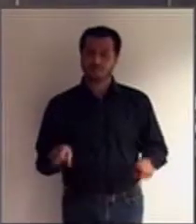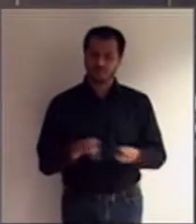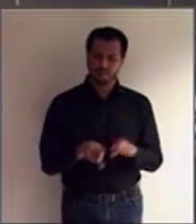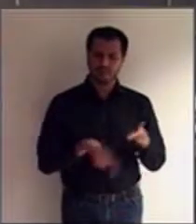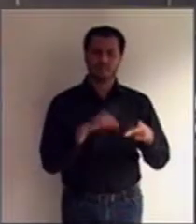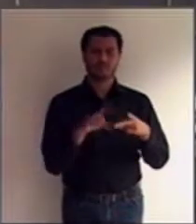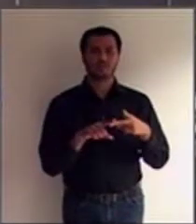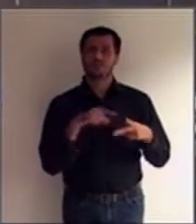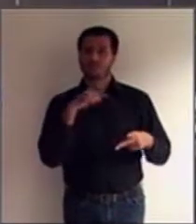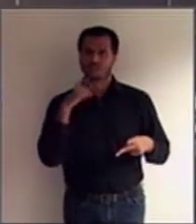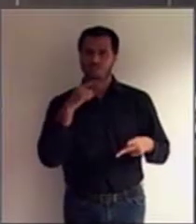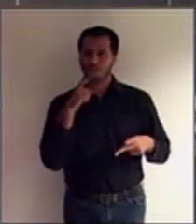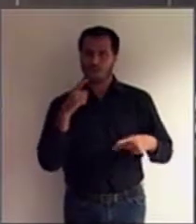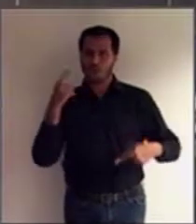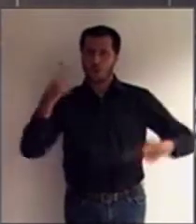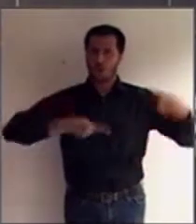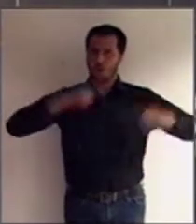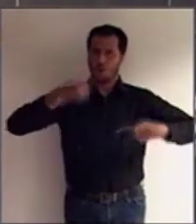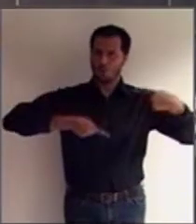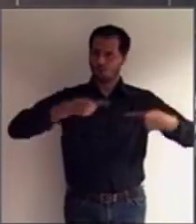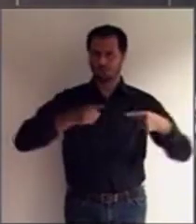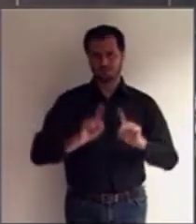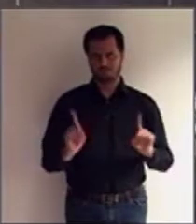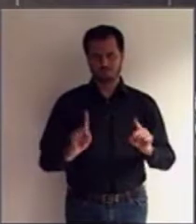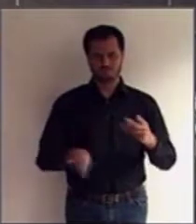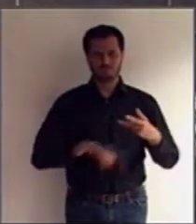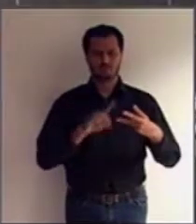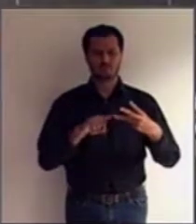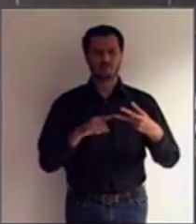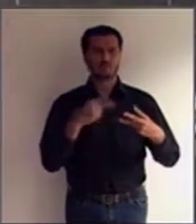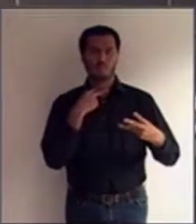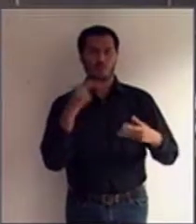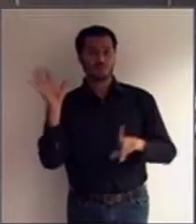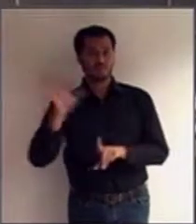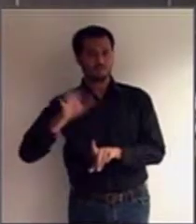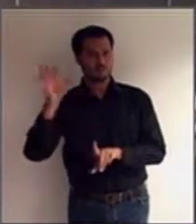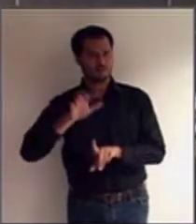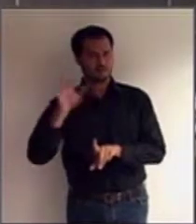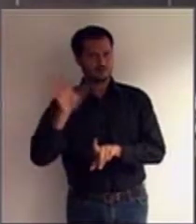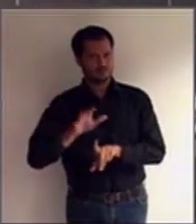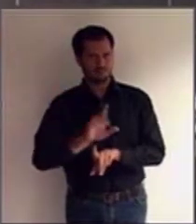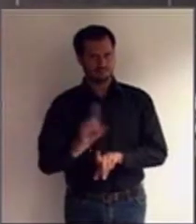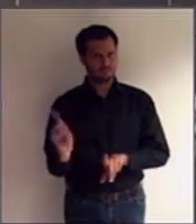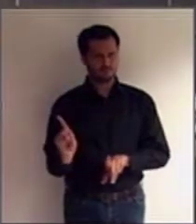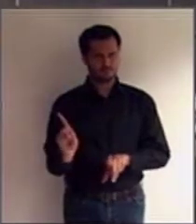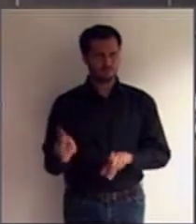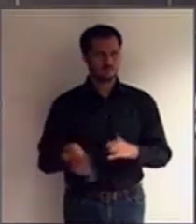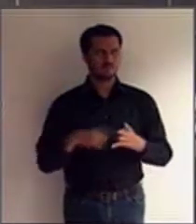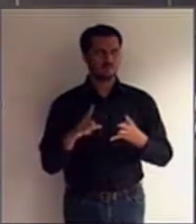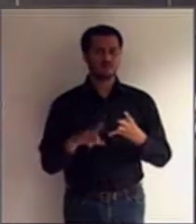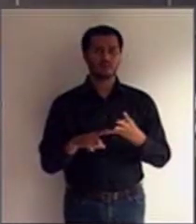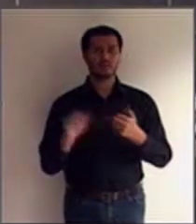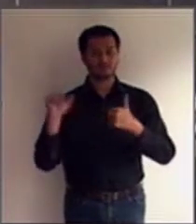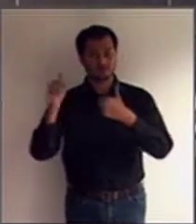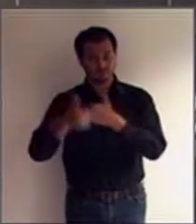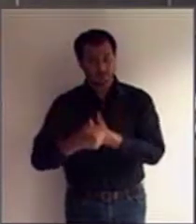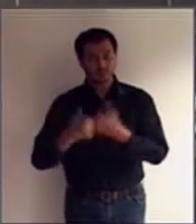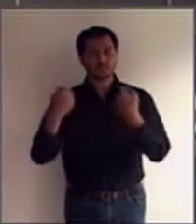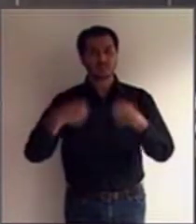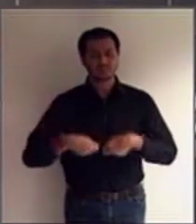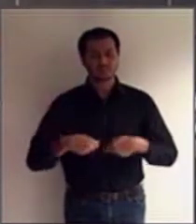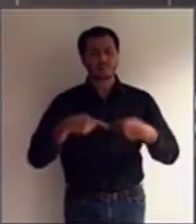interesses, que não tenha nenhuma influência indevida. A interdição precisa ser proporcional,